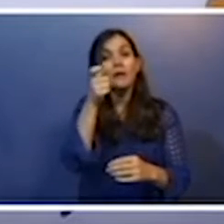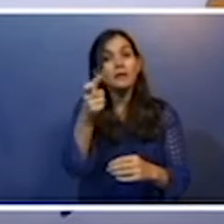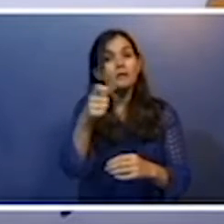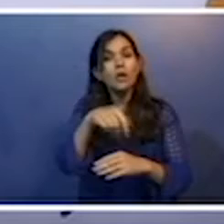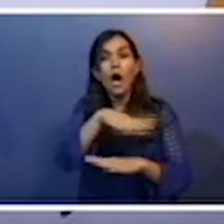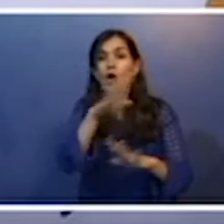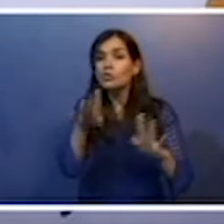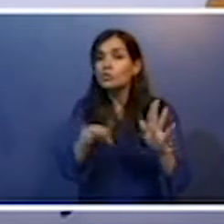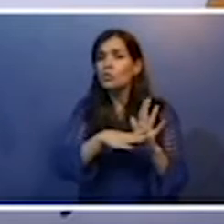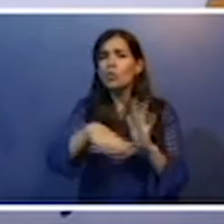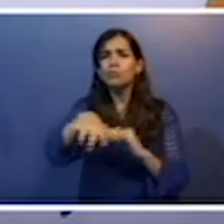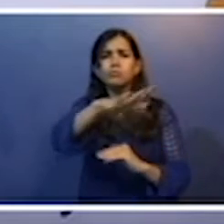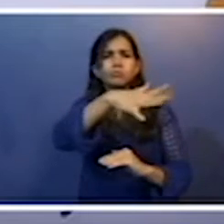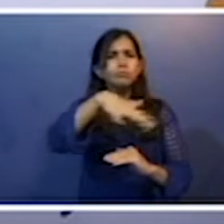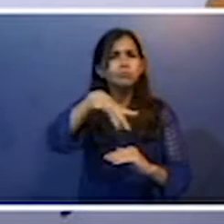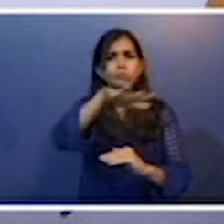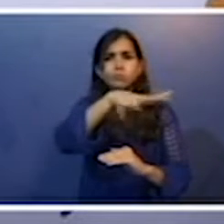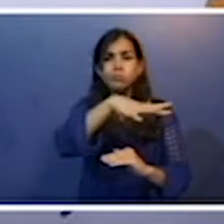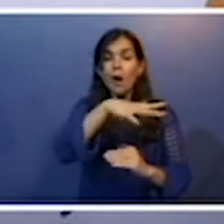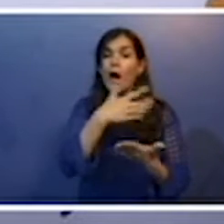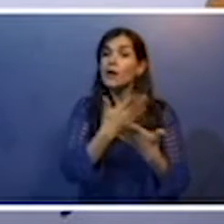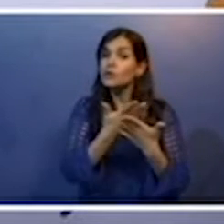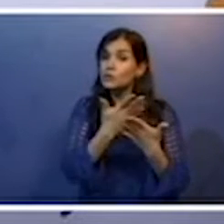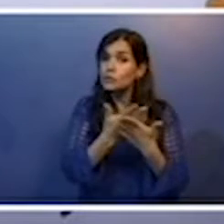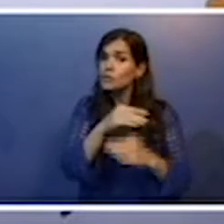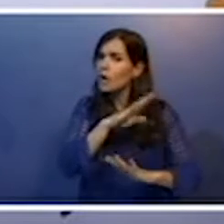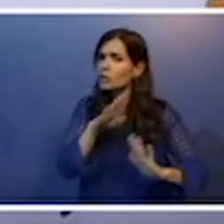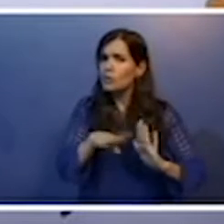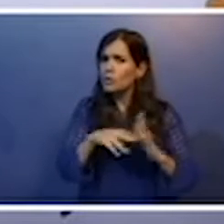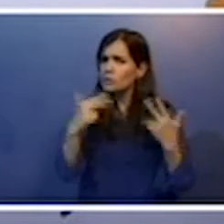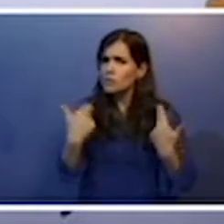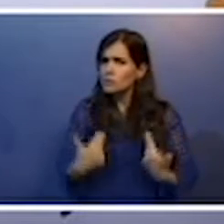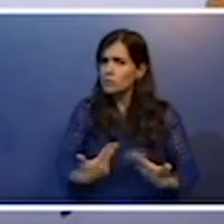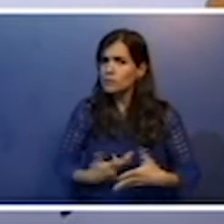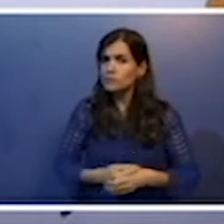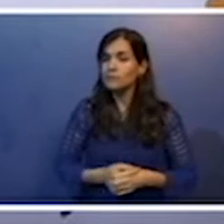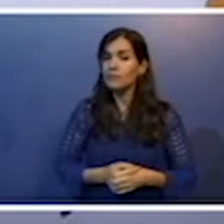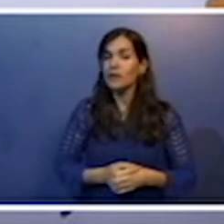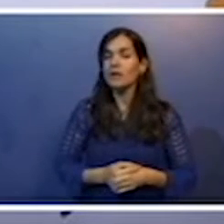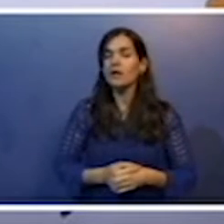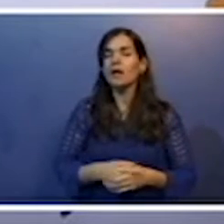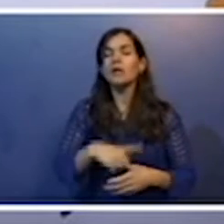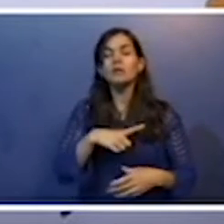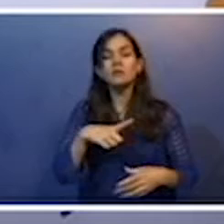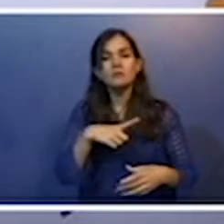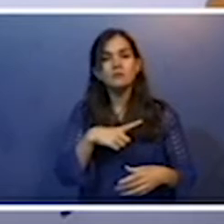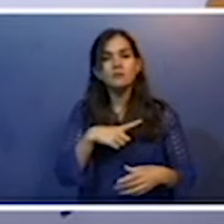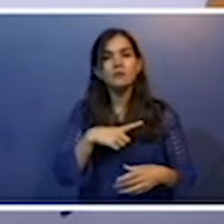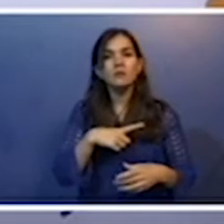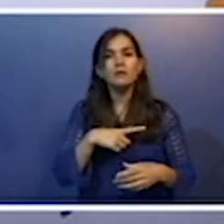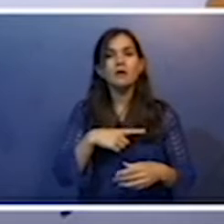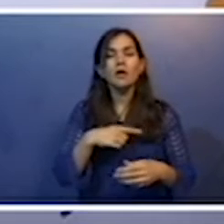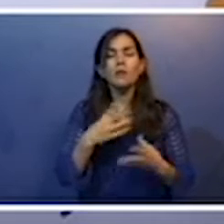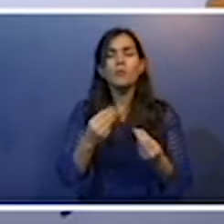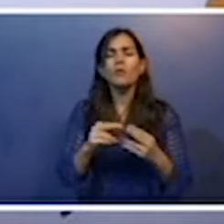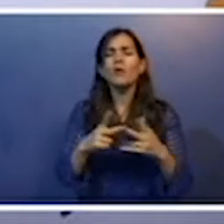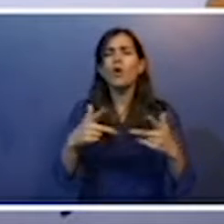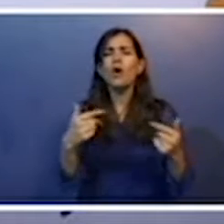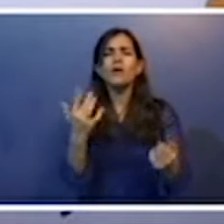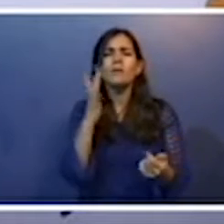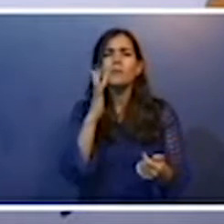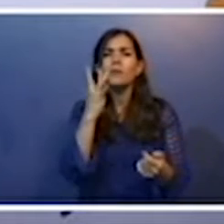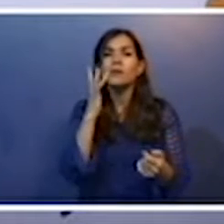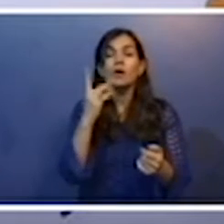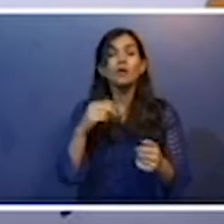porque são estudos que interessam a todos nós. Eles constituem um patrimônio precioso da